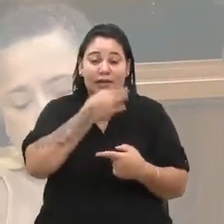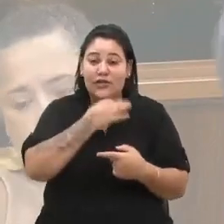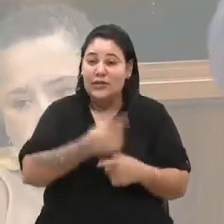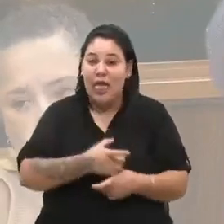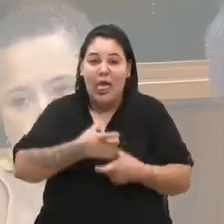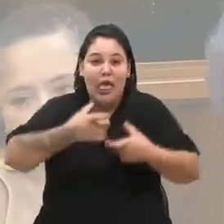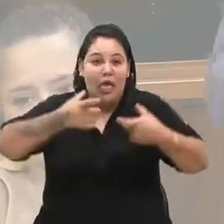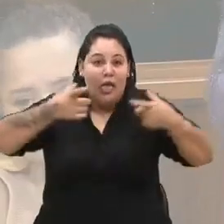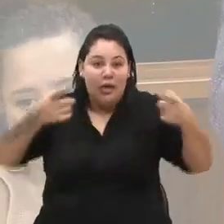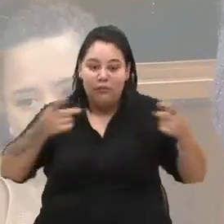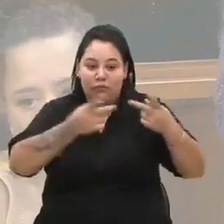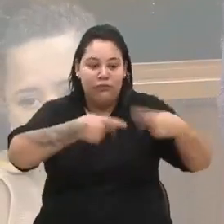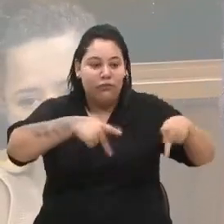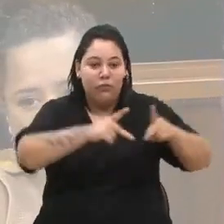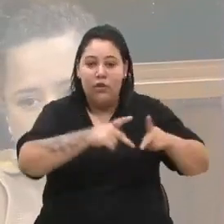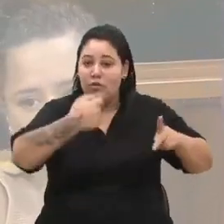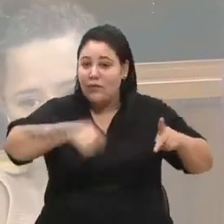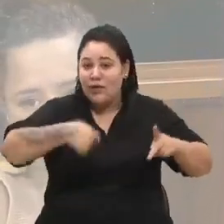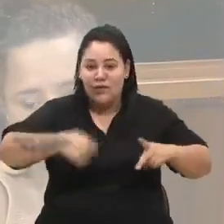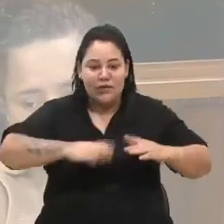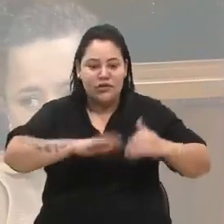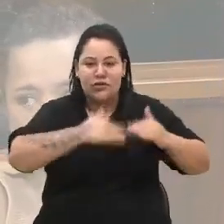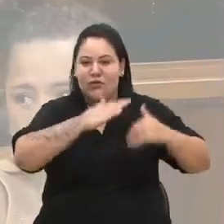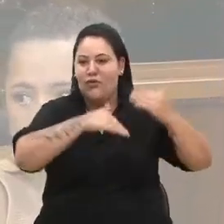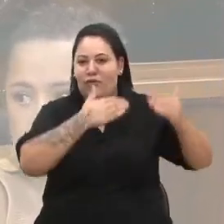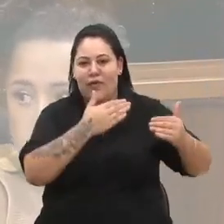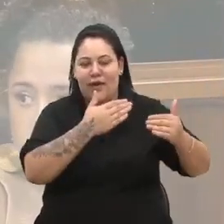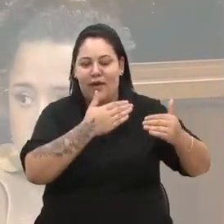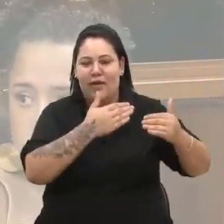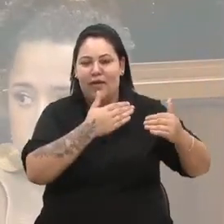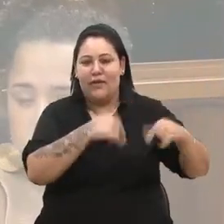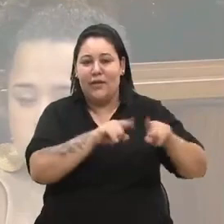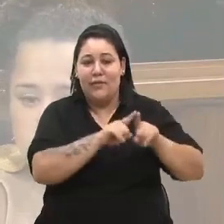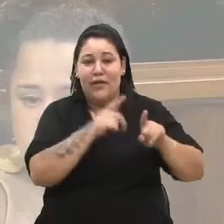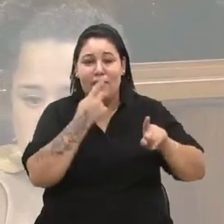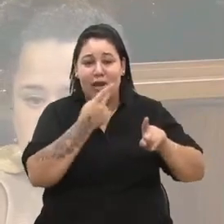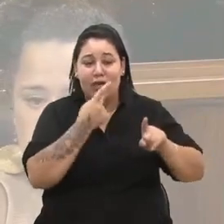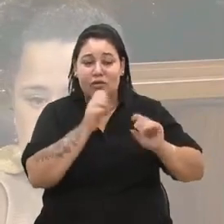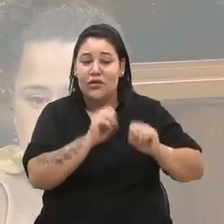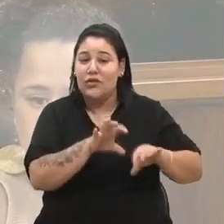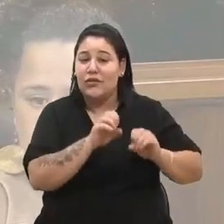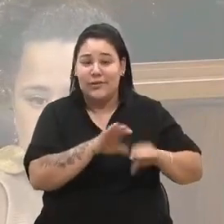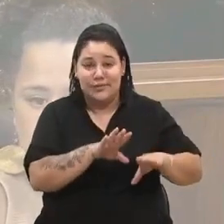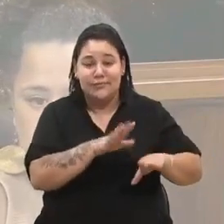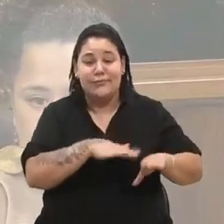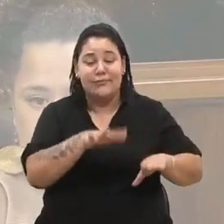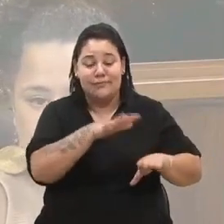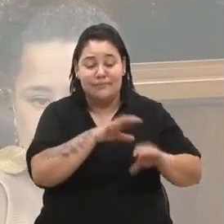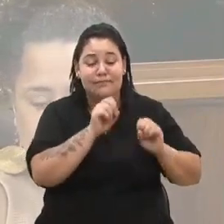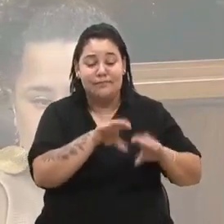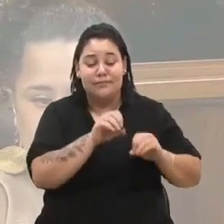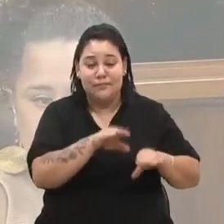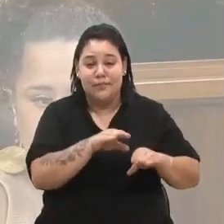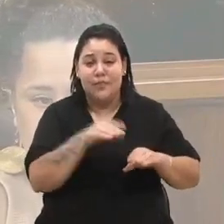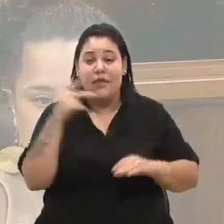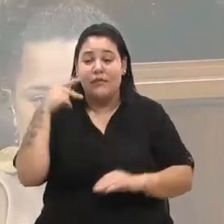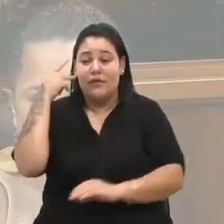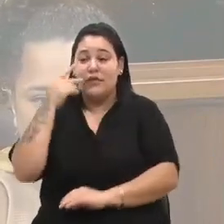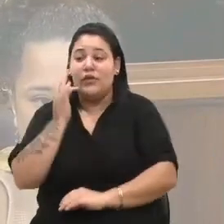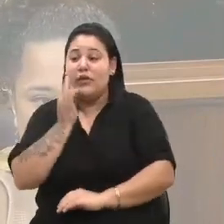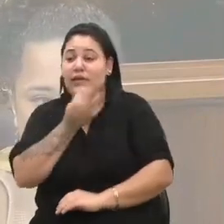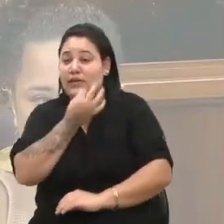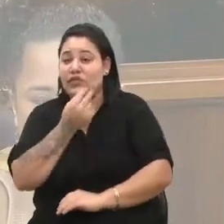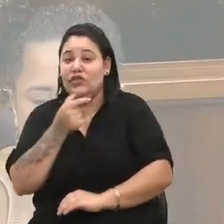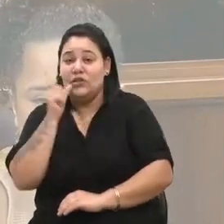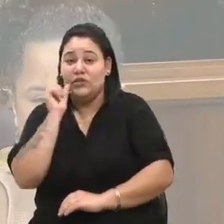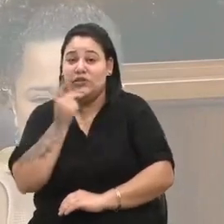precisa avançar. Quando a gente fala em educação, a vereadora Tatiana citou aqui o fato de